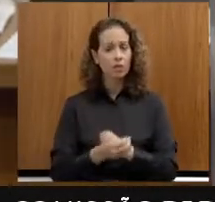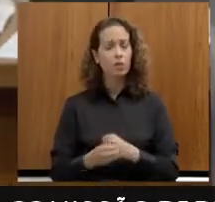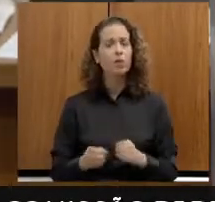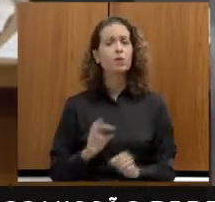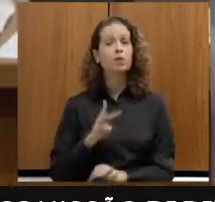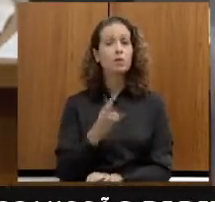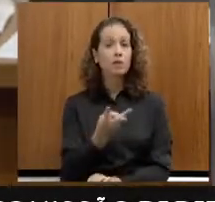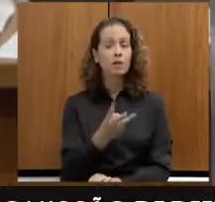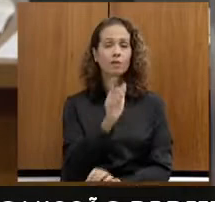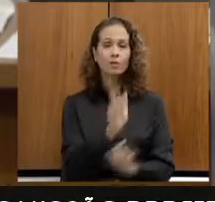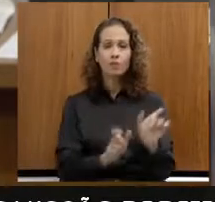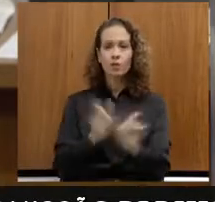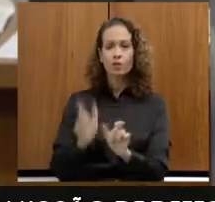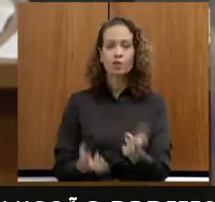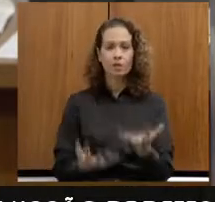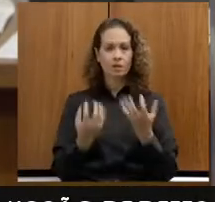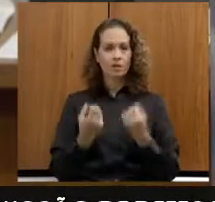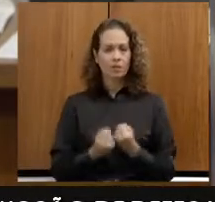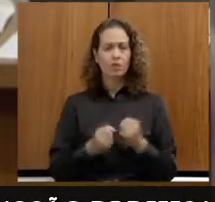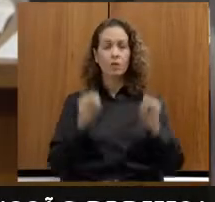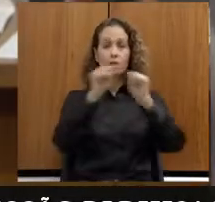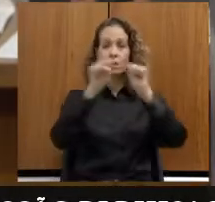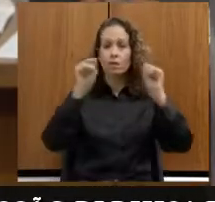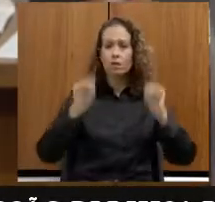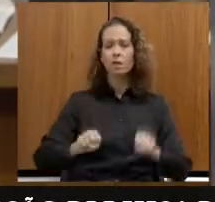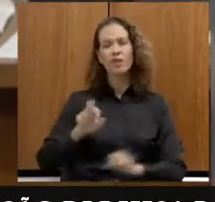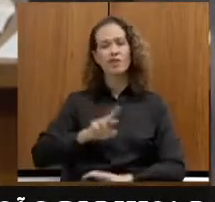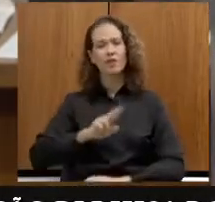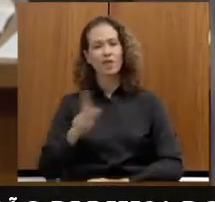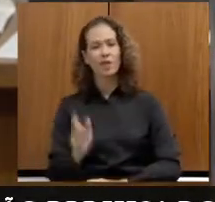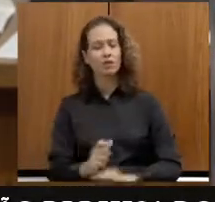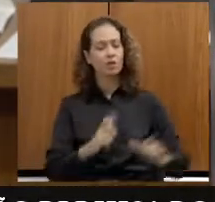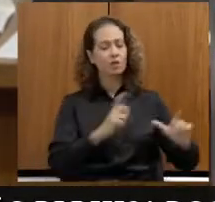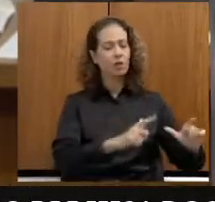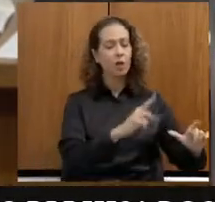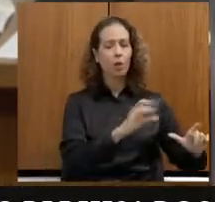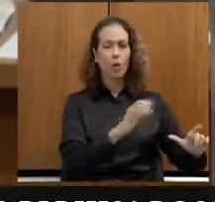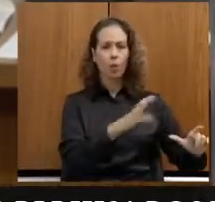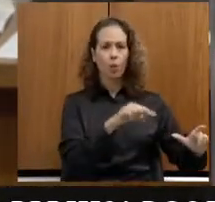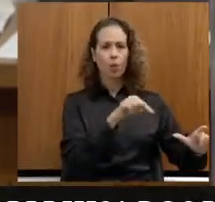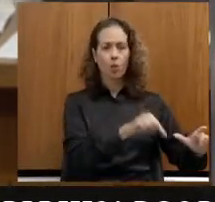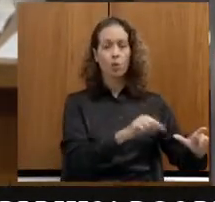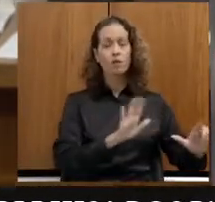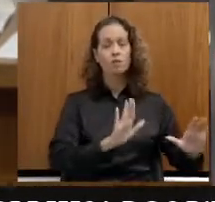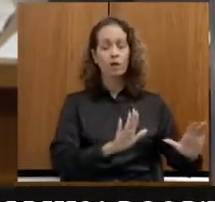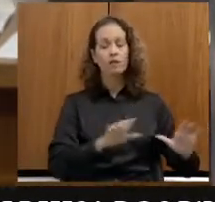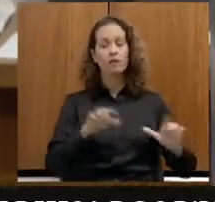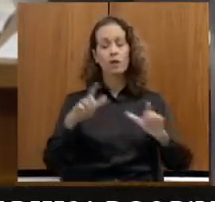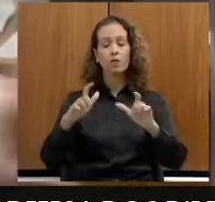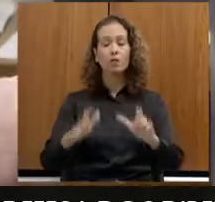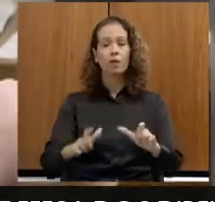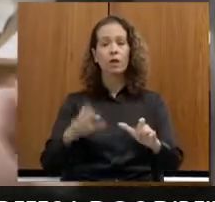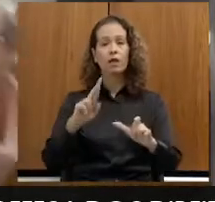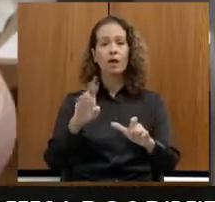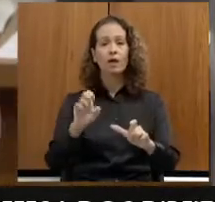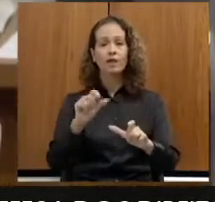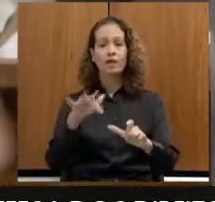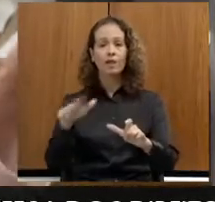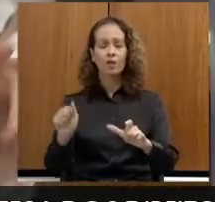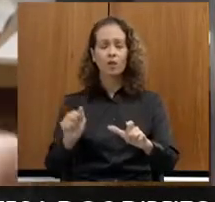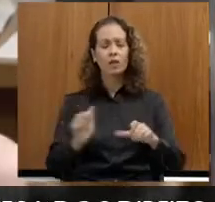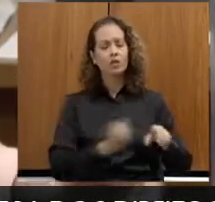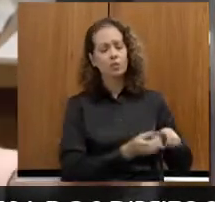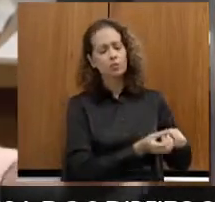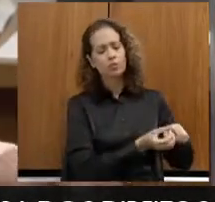Esse sistema, ele é um pouco diferente do poço. Ele tem o poço, o reservatório e toda a canalização